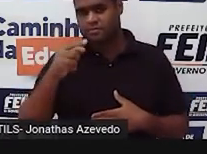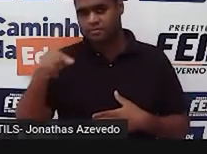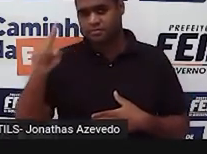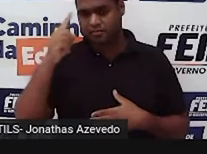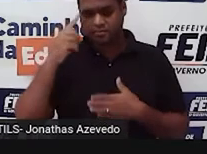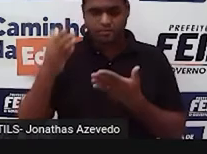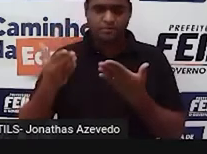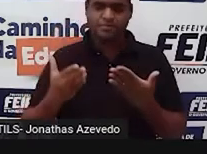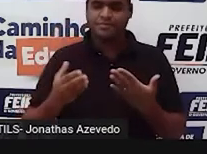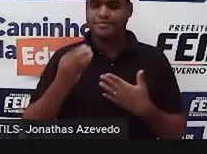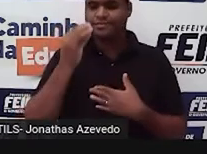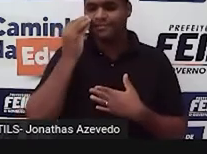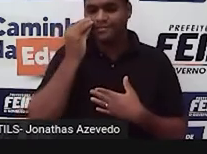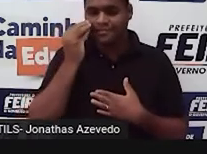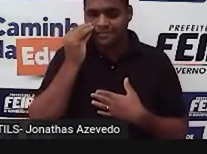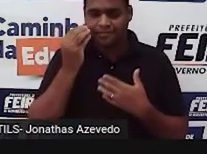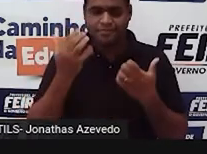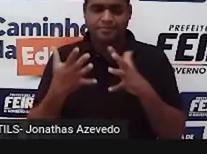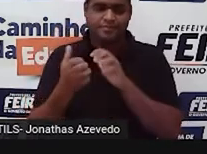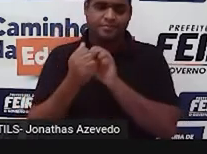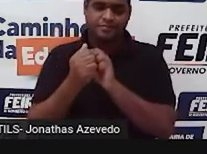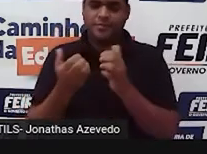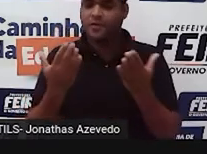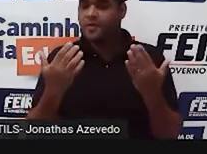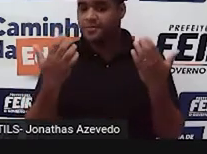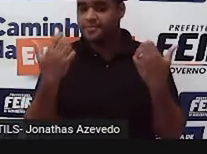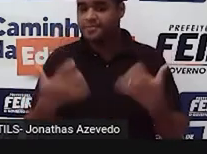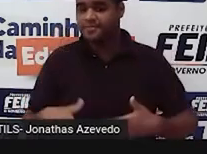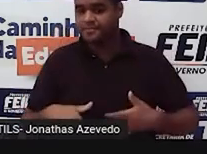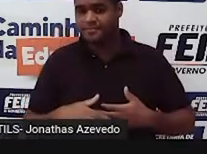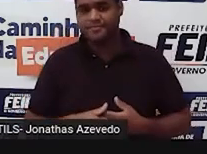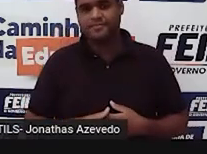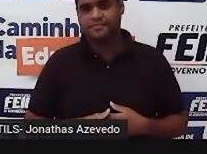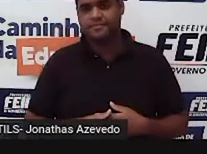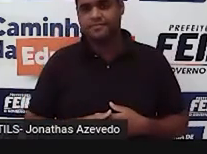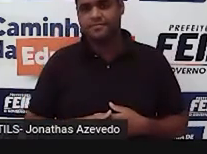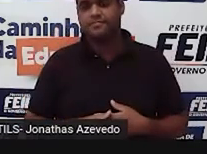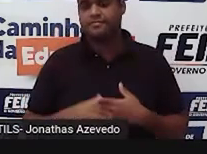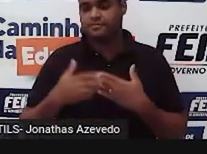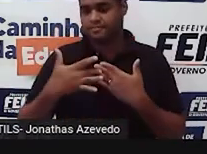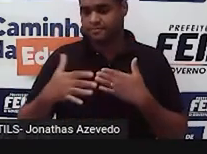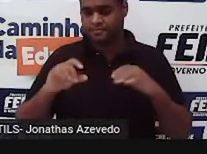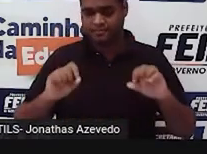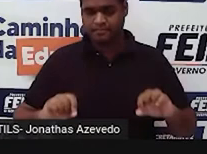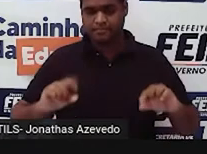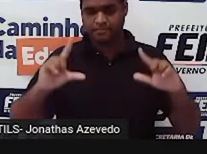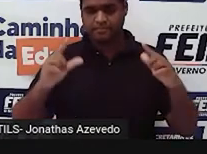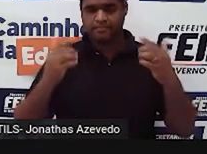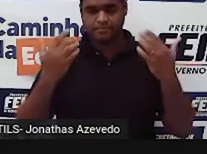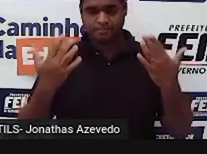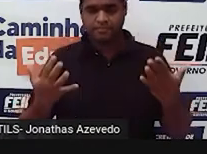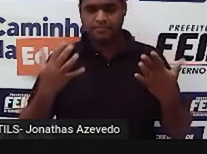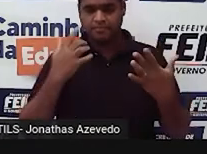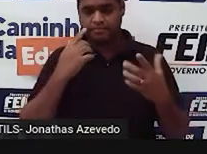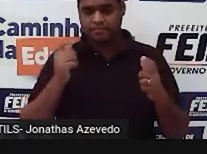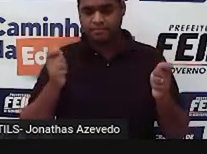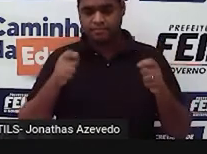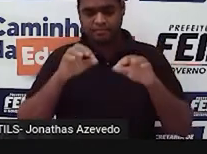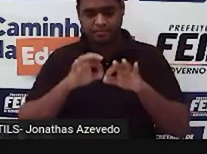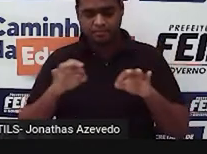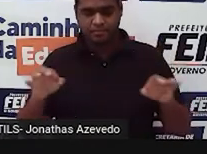vai experimentar isso juntos, tá bom? Bora lá? Então, assim, nas próximas telas vão aparecer algumas medidas